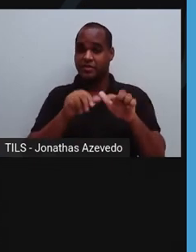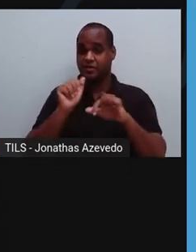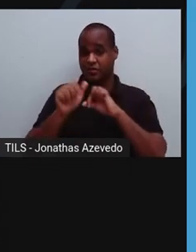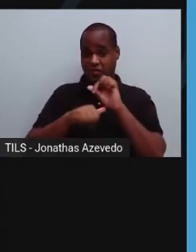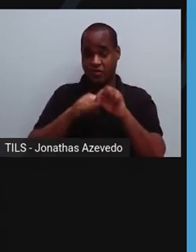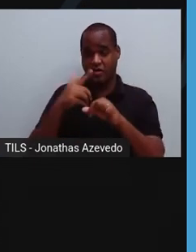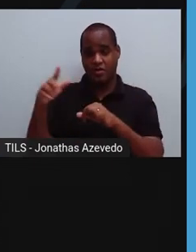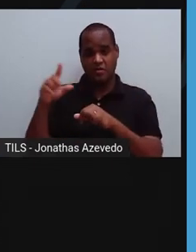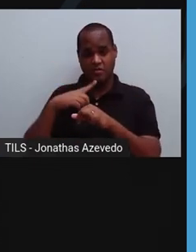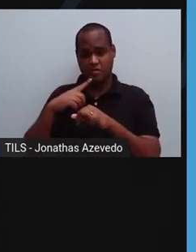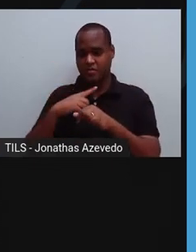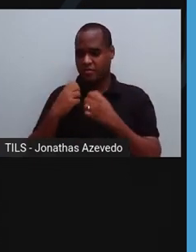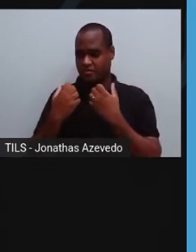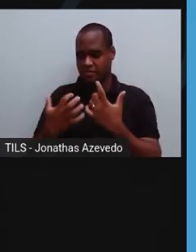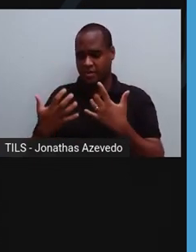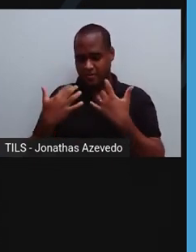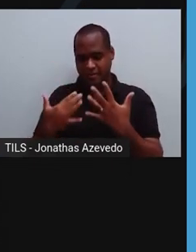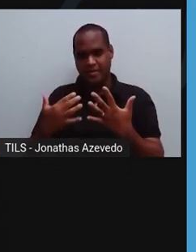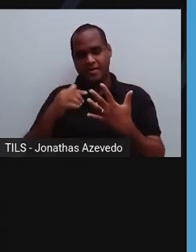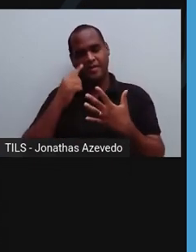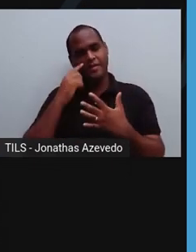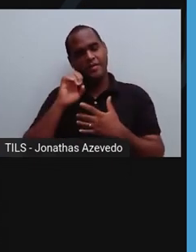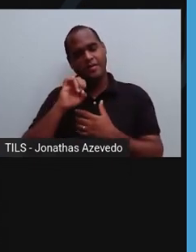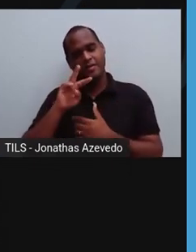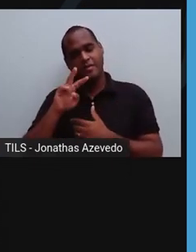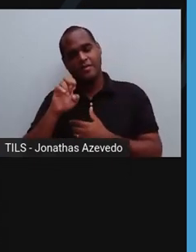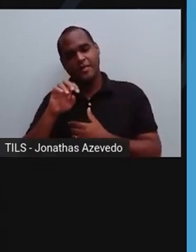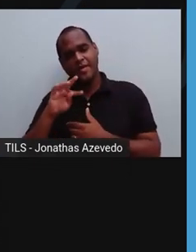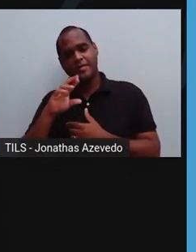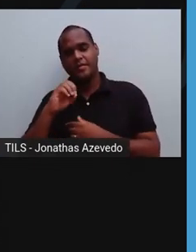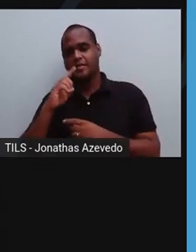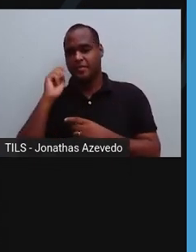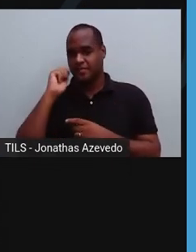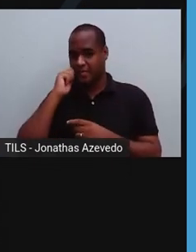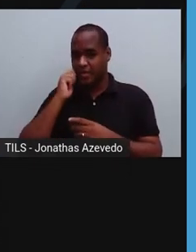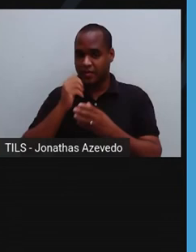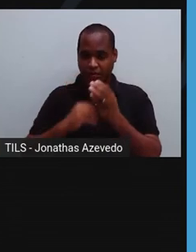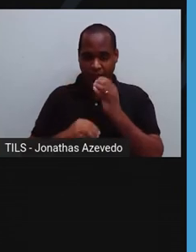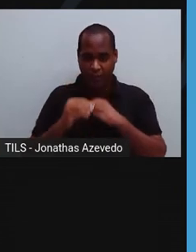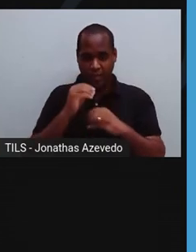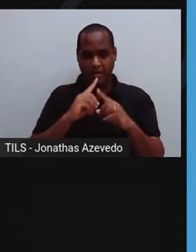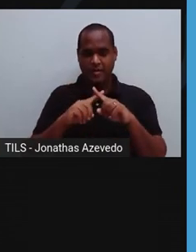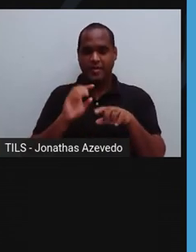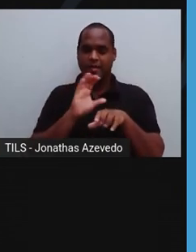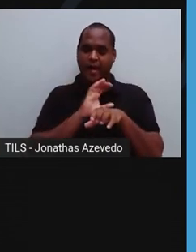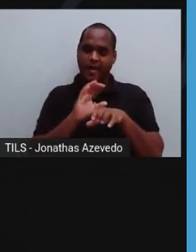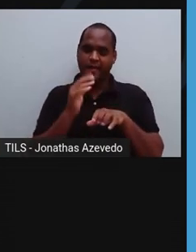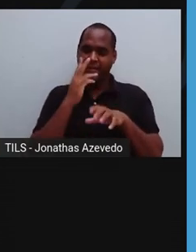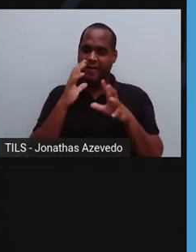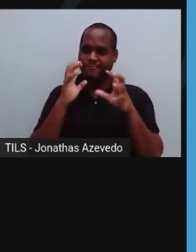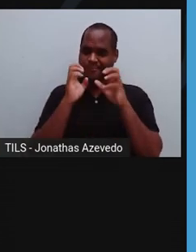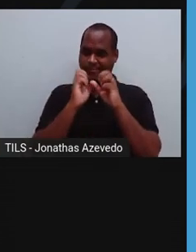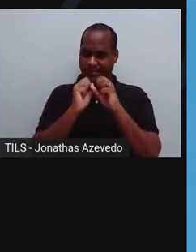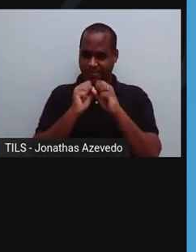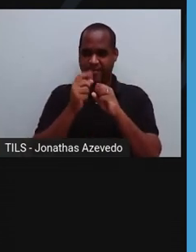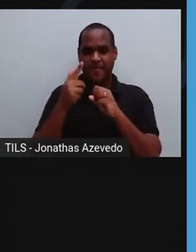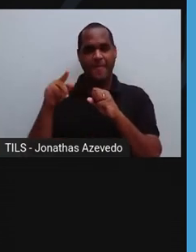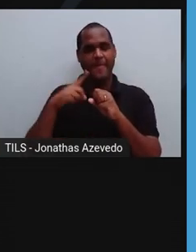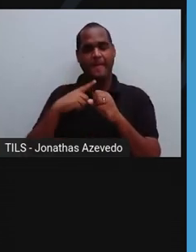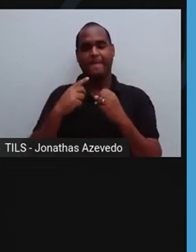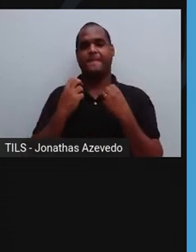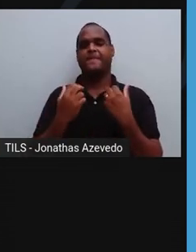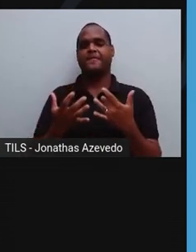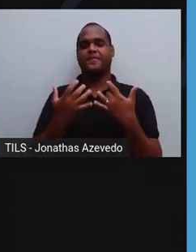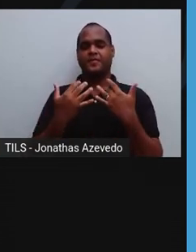ou cultivado. Os silvestres parecem cogumelos pretos comestíveis de cor castanha bastante escura, enquanto os cultivados